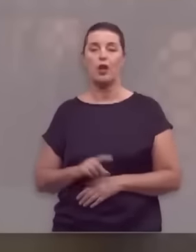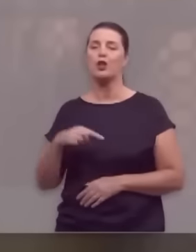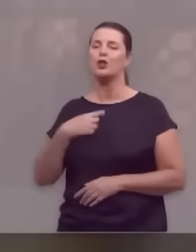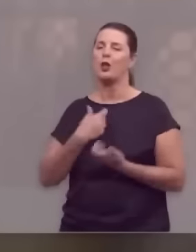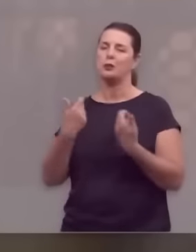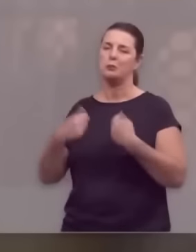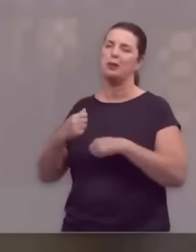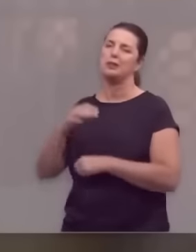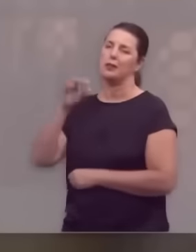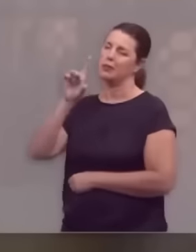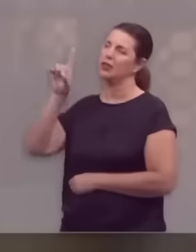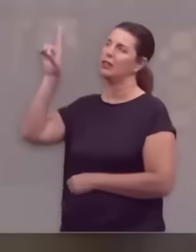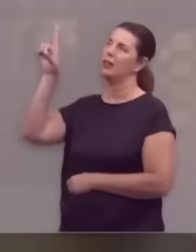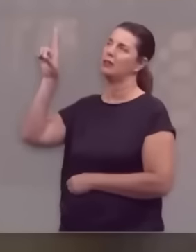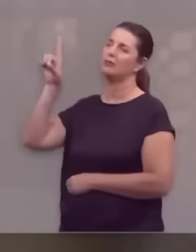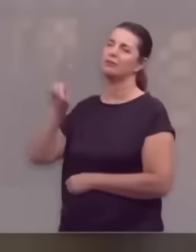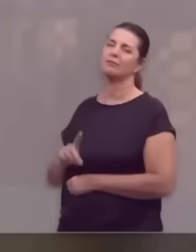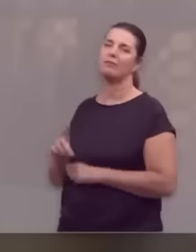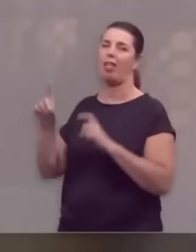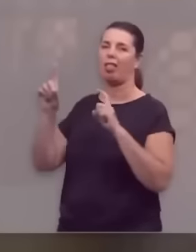Nós dependemos de Deus.